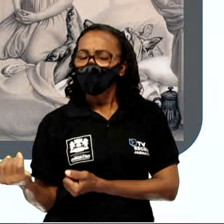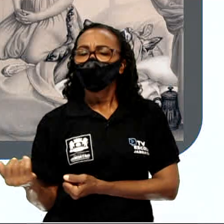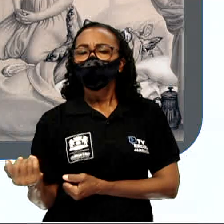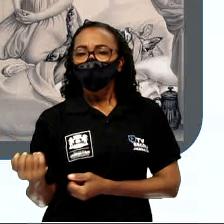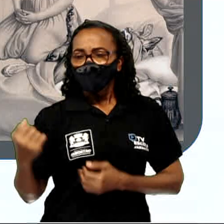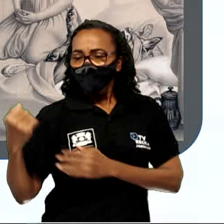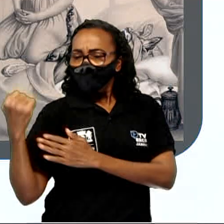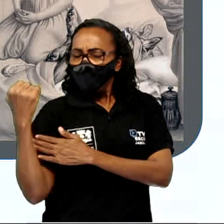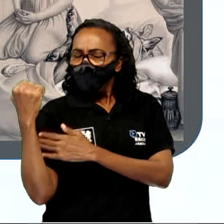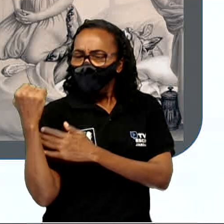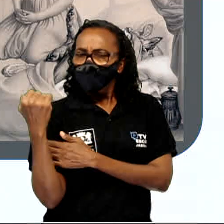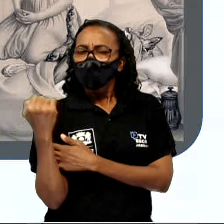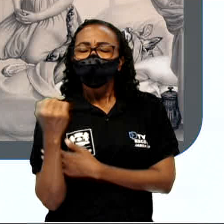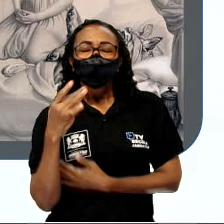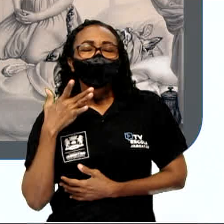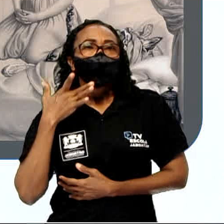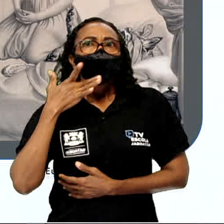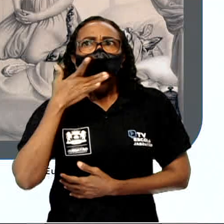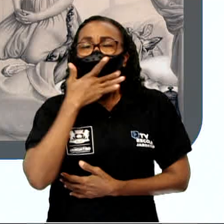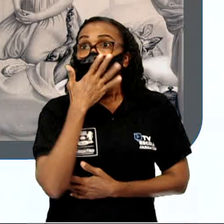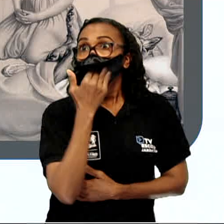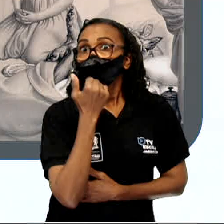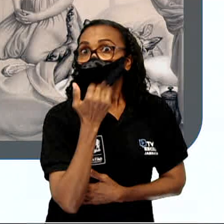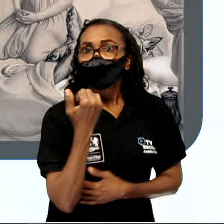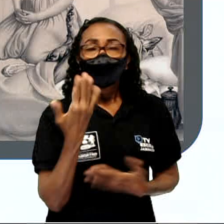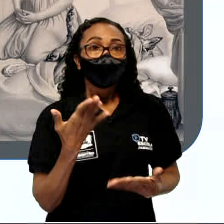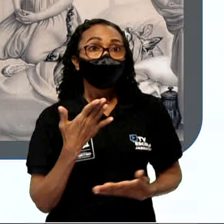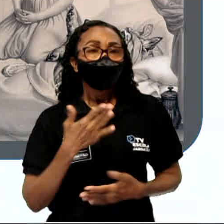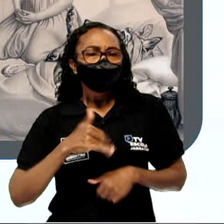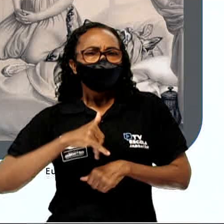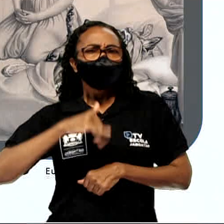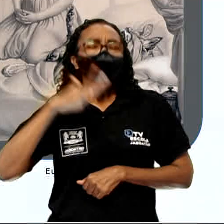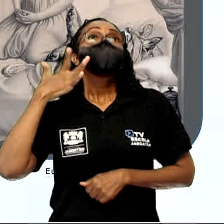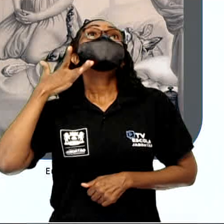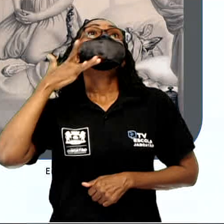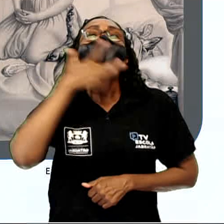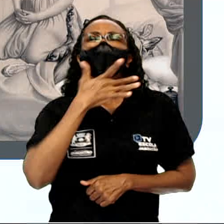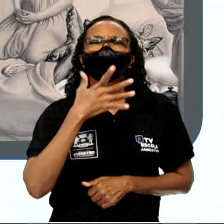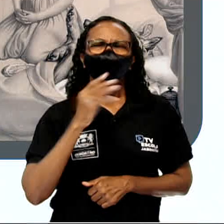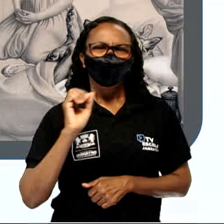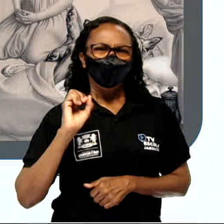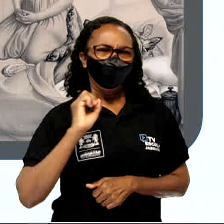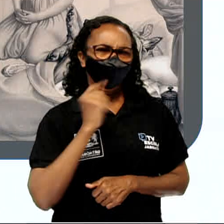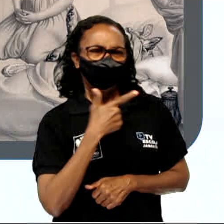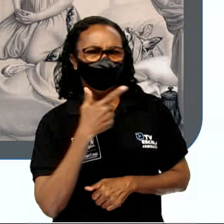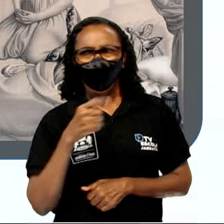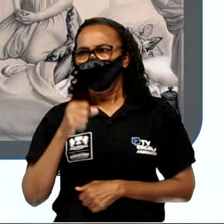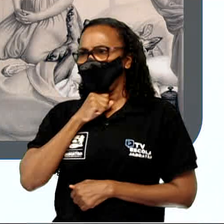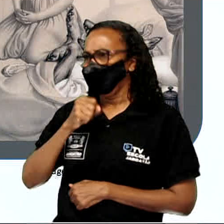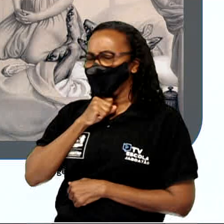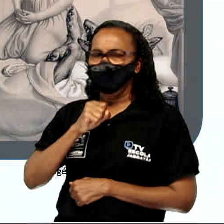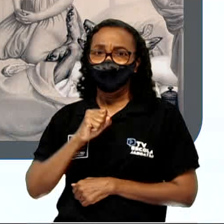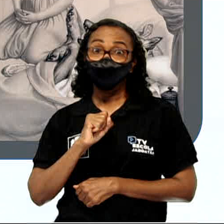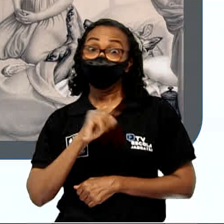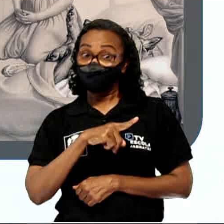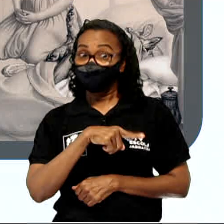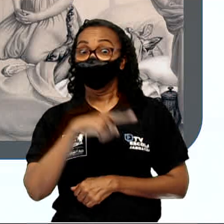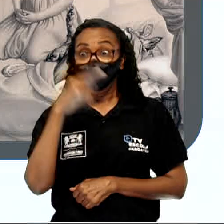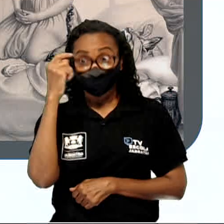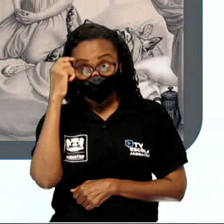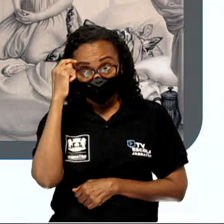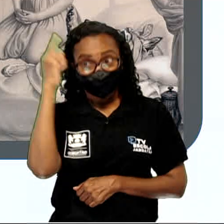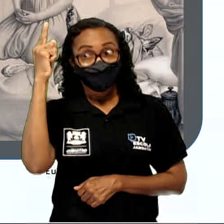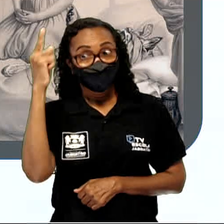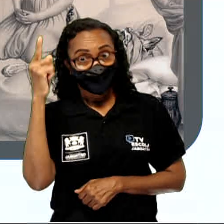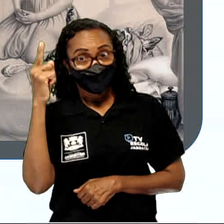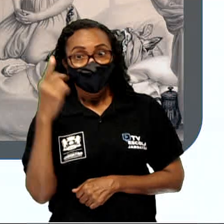dar um petisco e tanto. Vai ser ainda mais suculenta do que a velha. Se tu fores realmente matreiro, vai